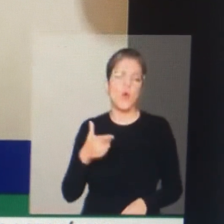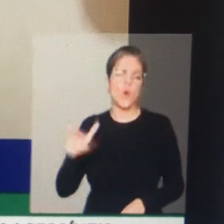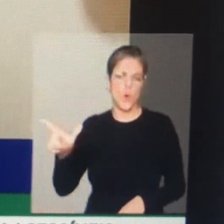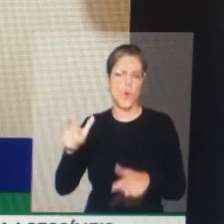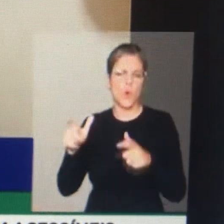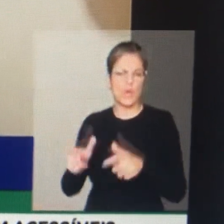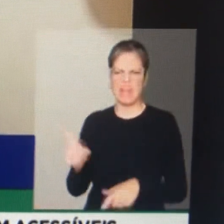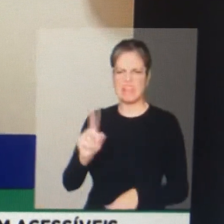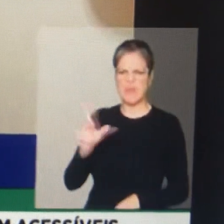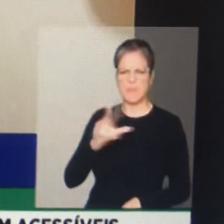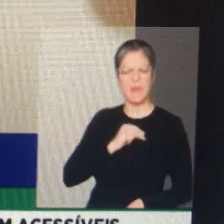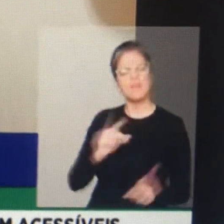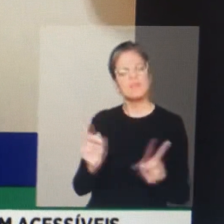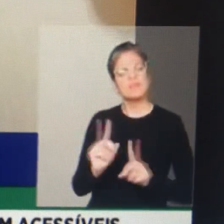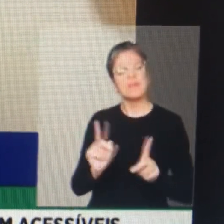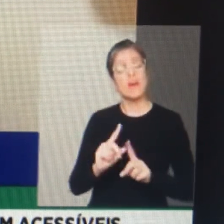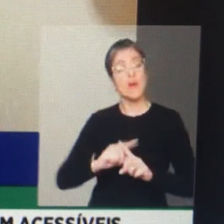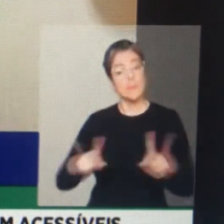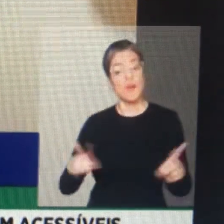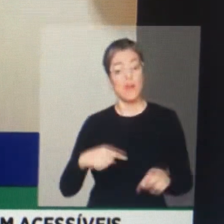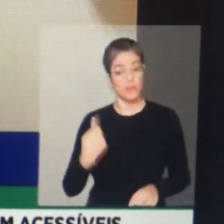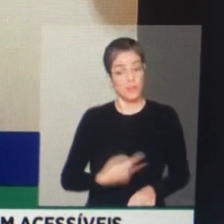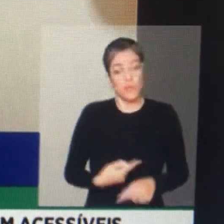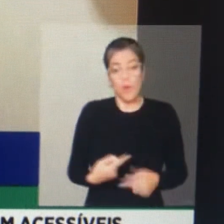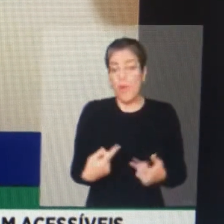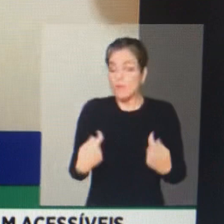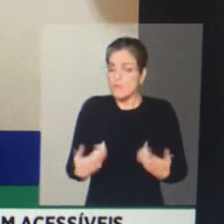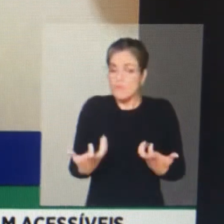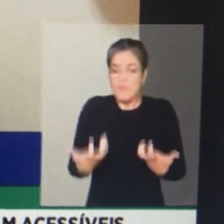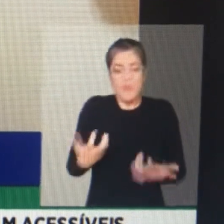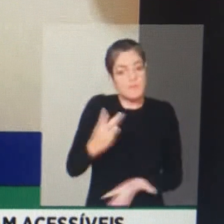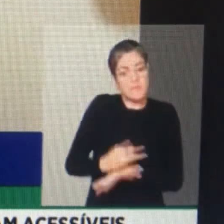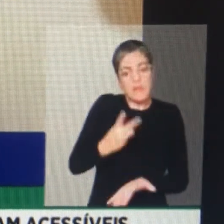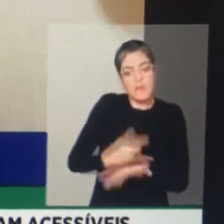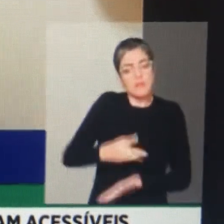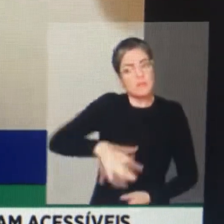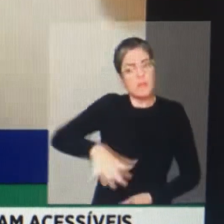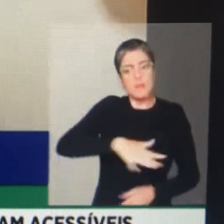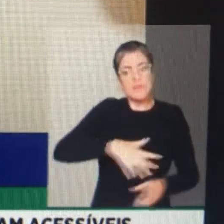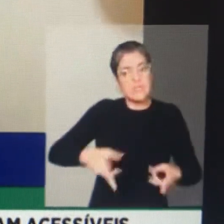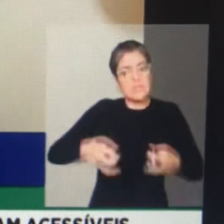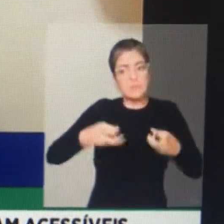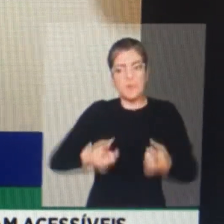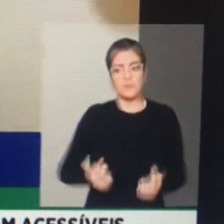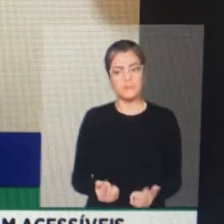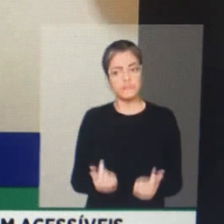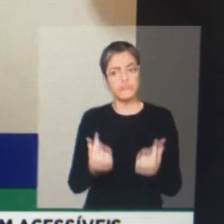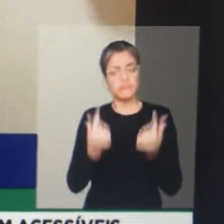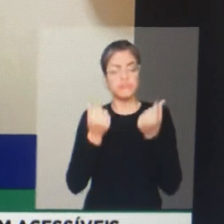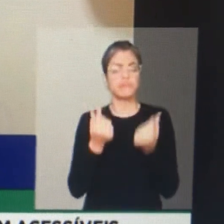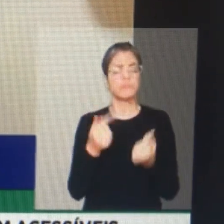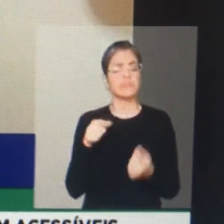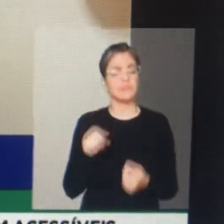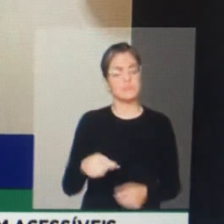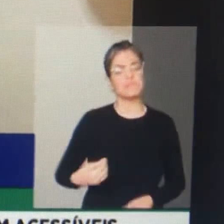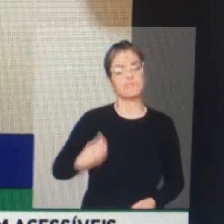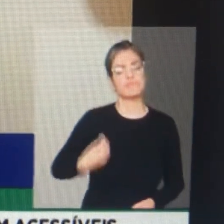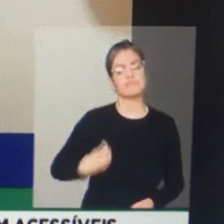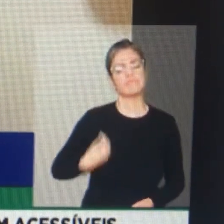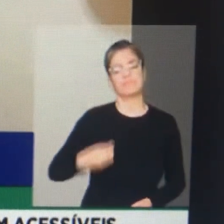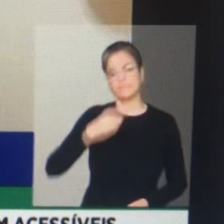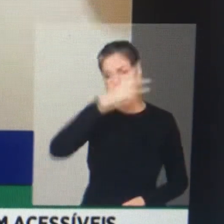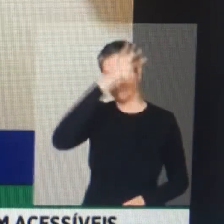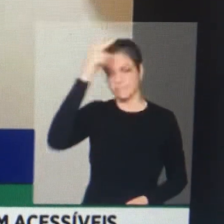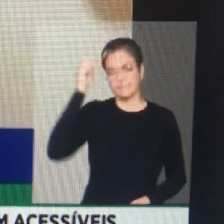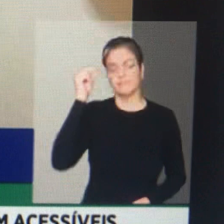nós não abrimos mão. Não aceitamos. E lá estavam presentes os prefeitos, lideranças políticas, presentes associações